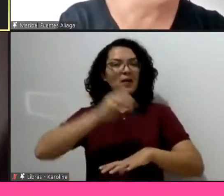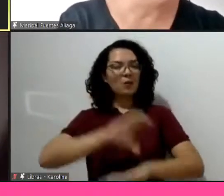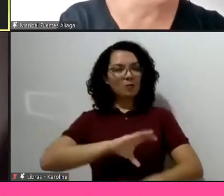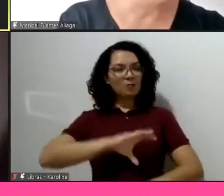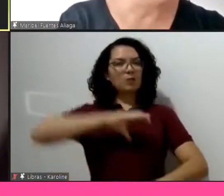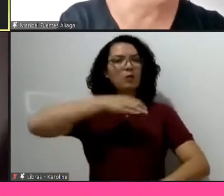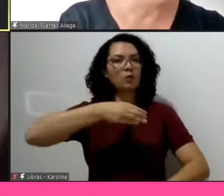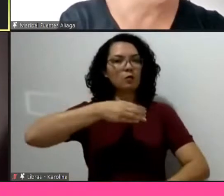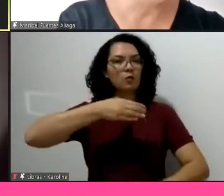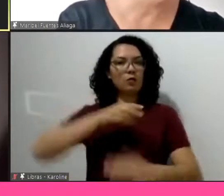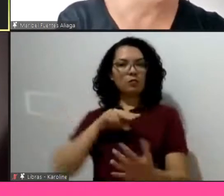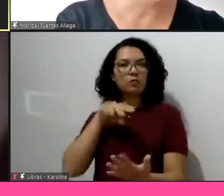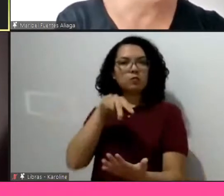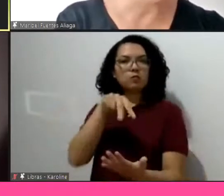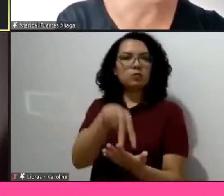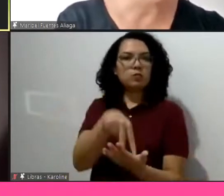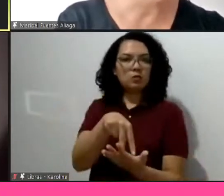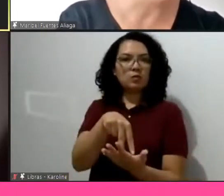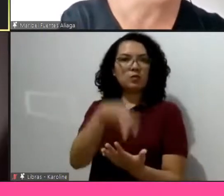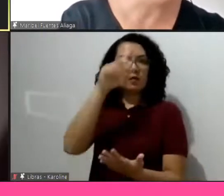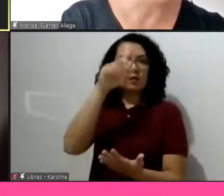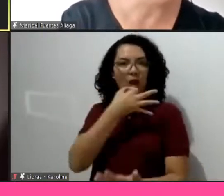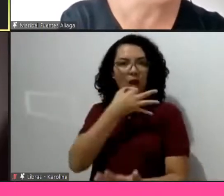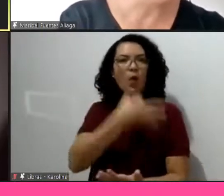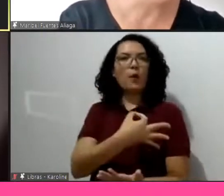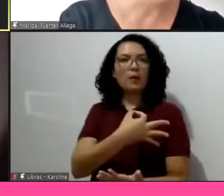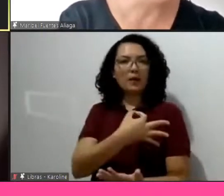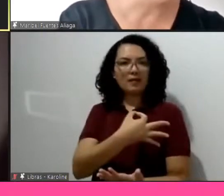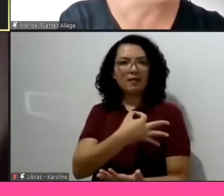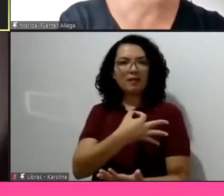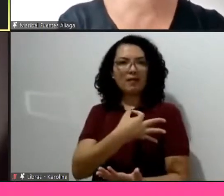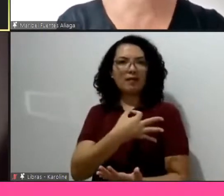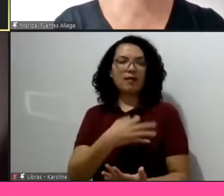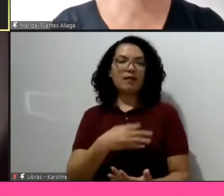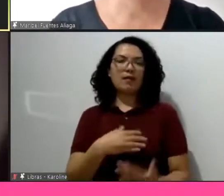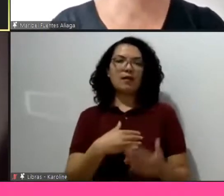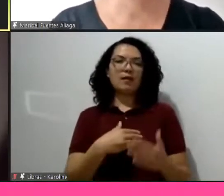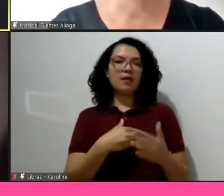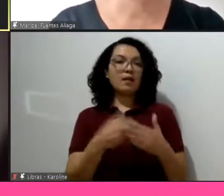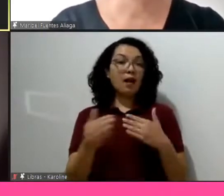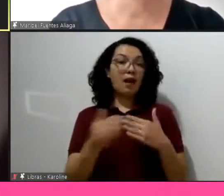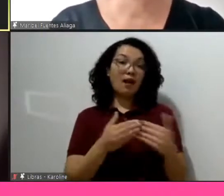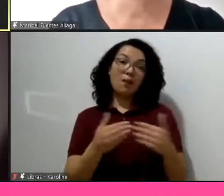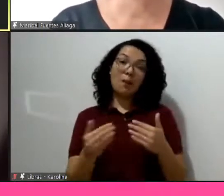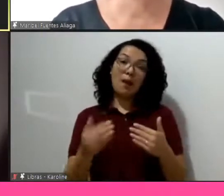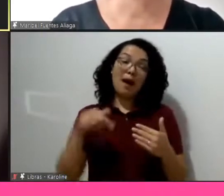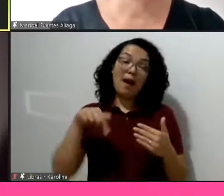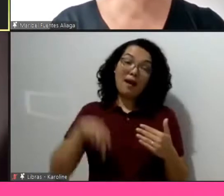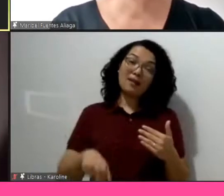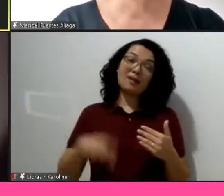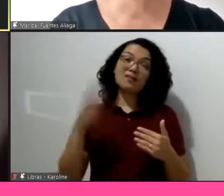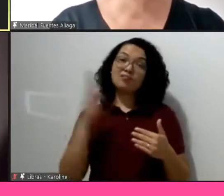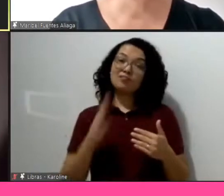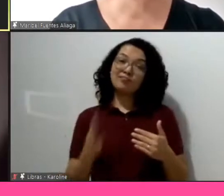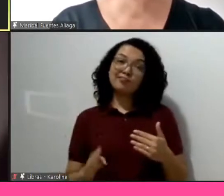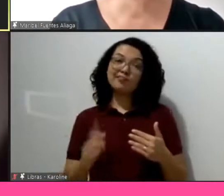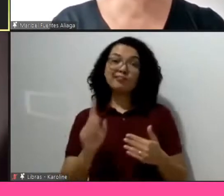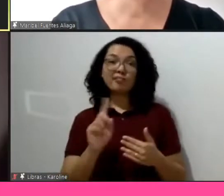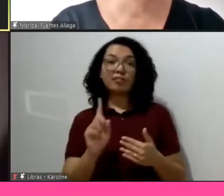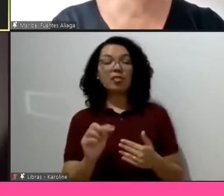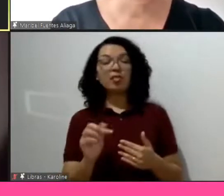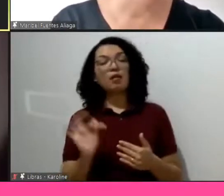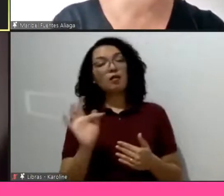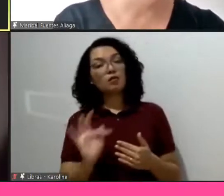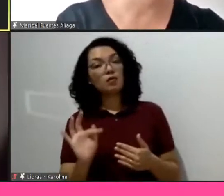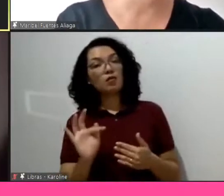interessantes, porém, mesmo no próprio país ela não funciona muito bem para isso, ela não funciona muito bem para aquilo,